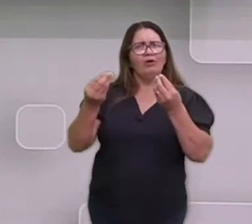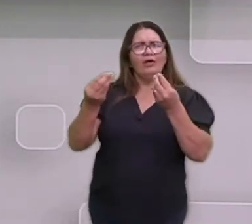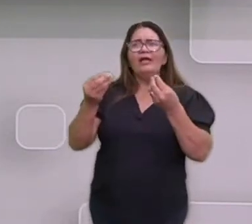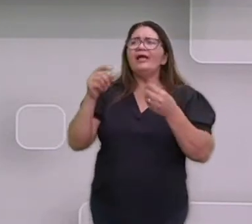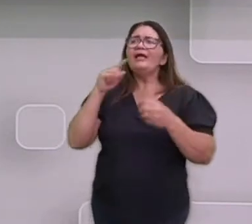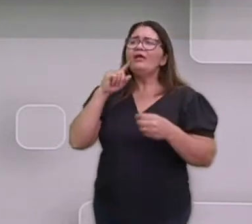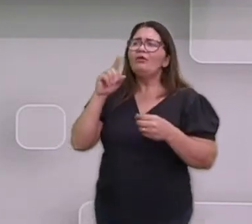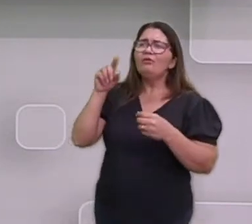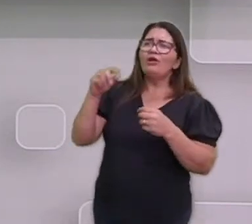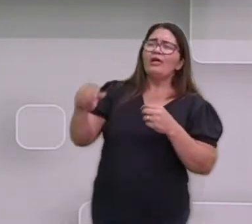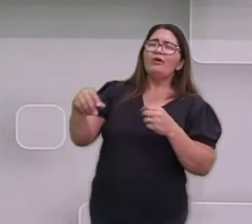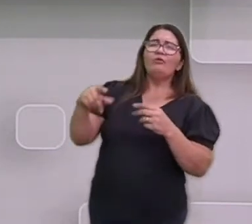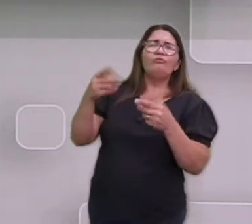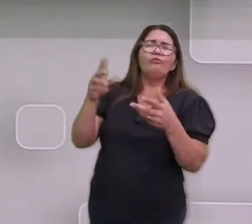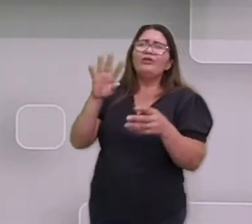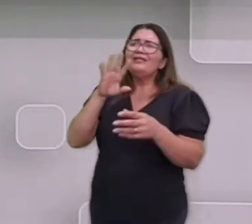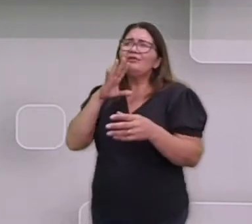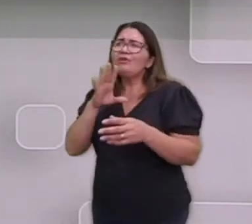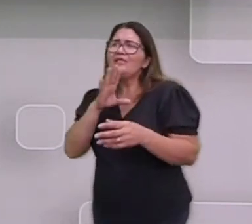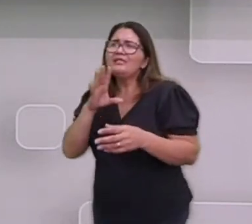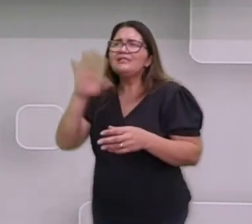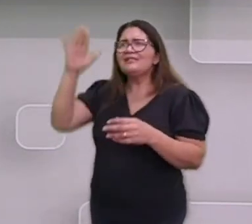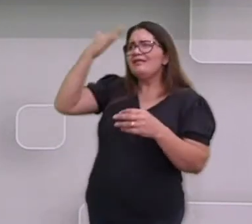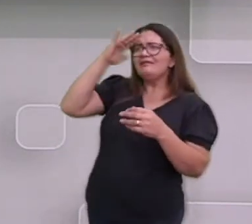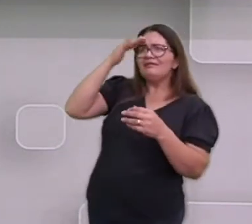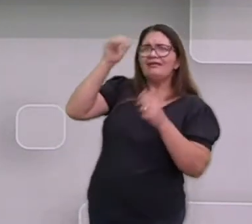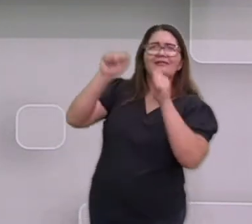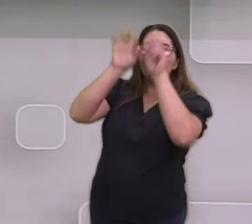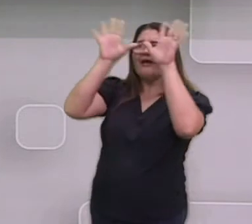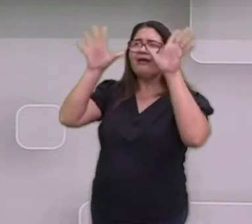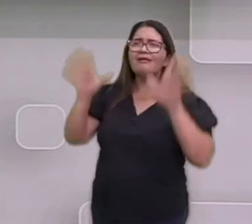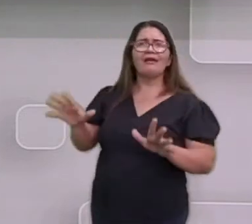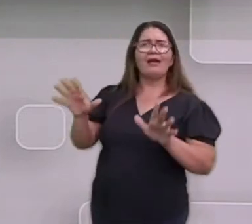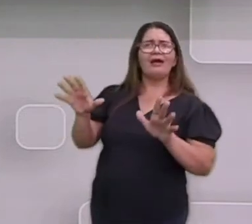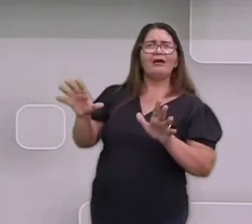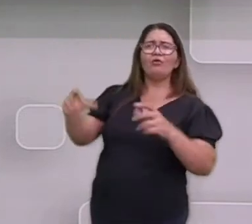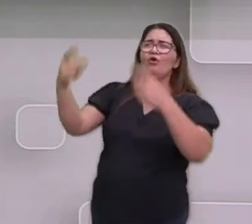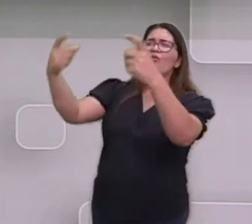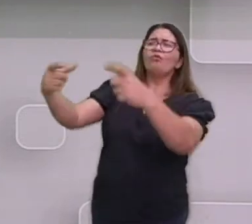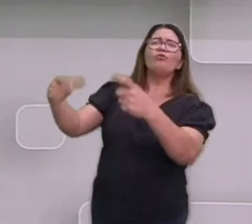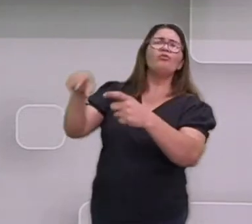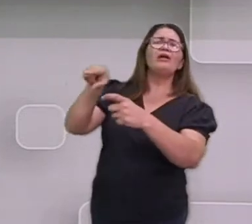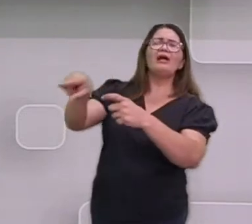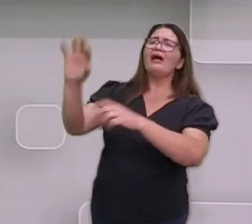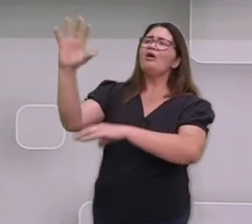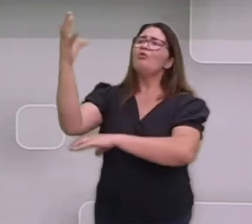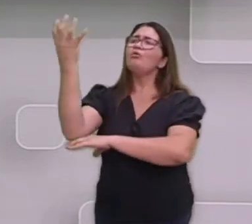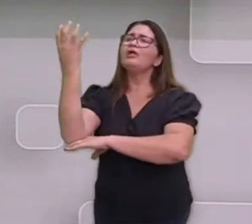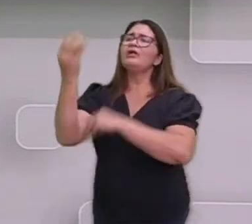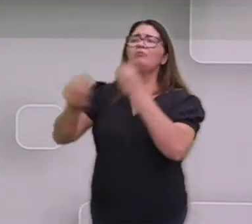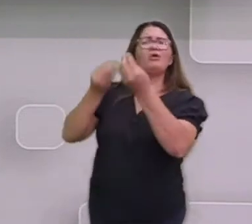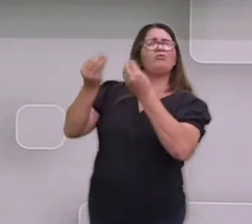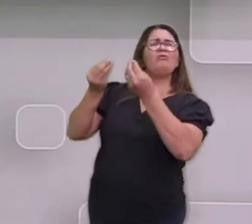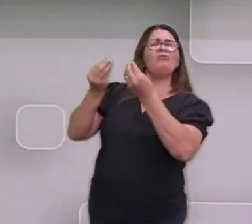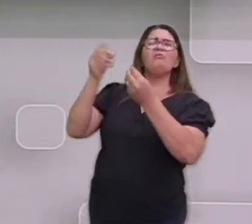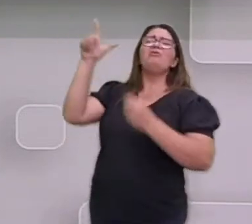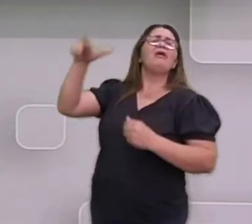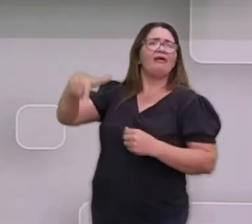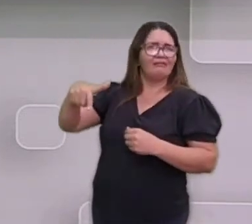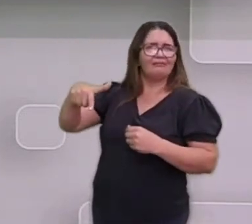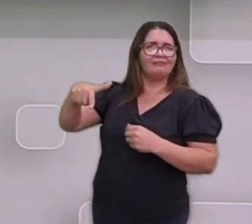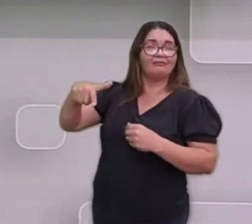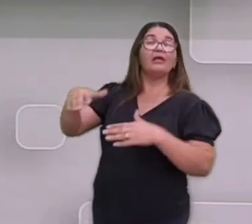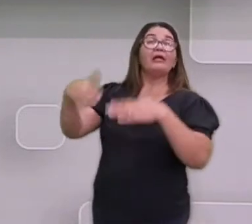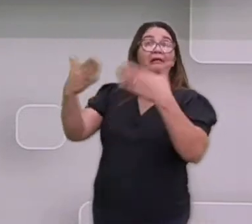não é definido simplesmente por uma observação ou por pouco tempo, não. Demanda muito